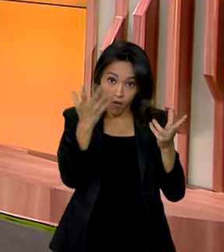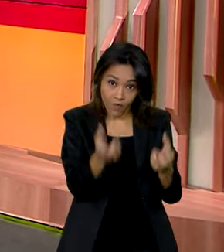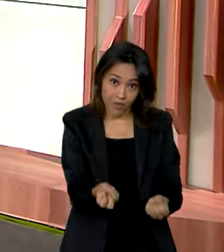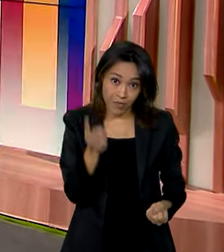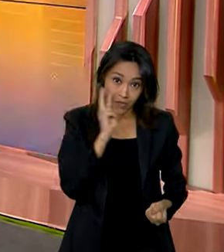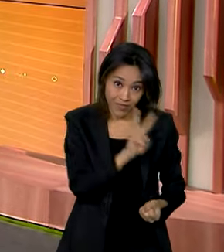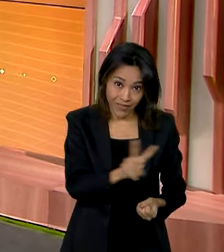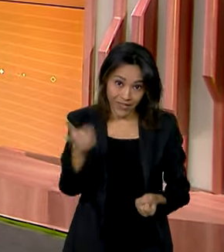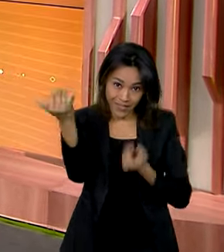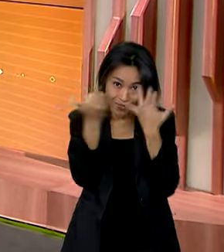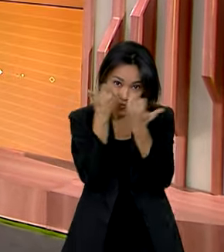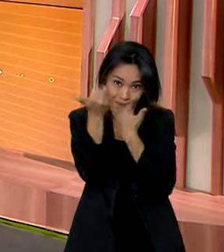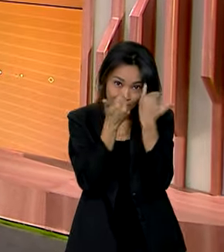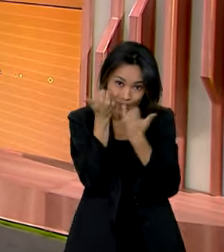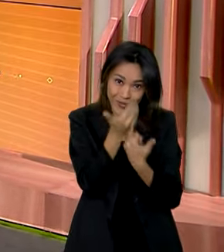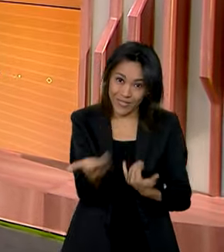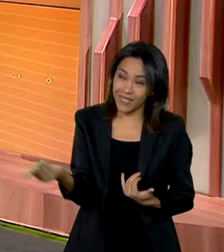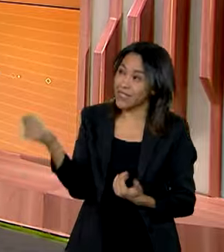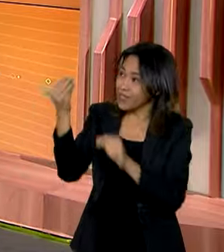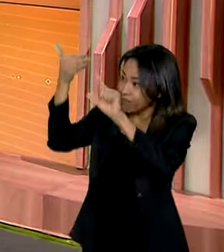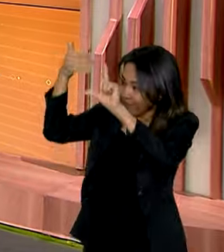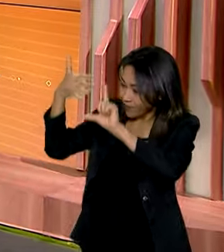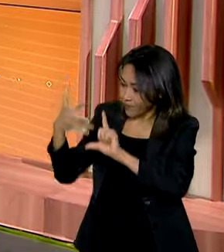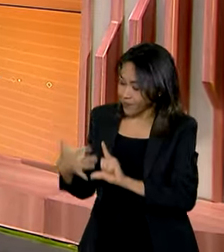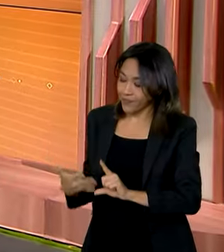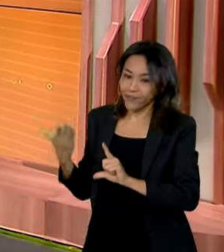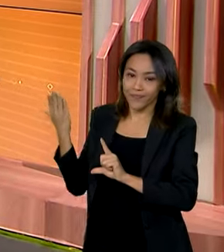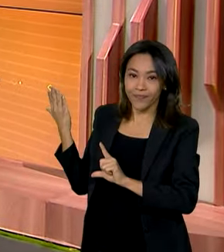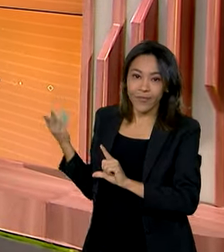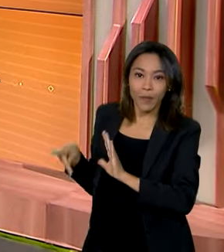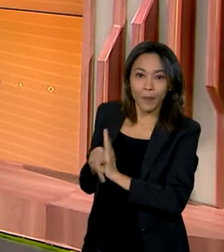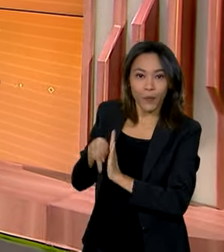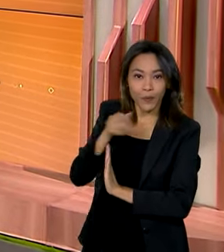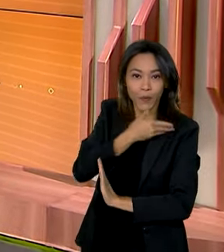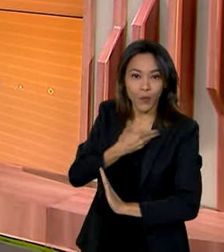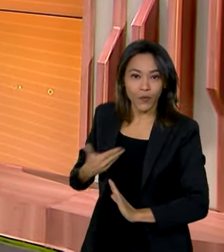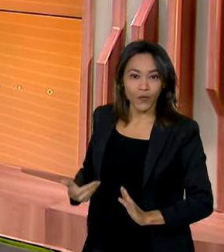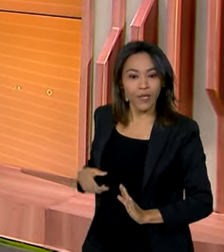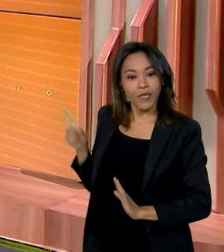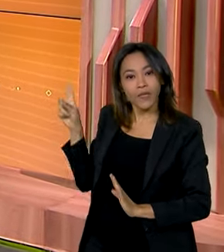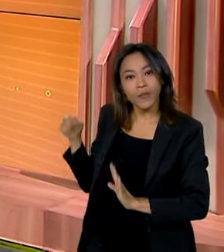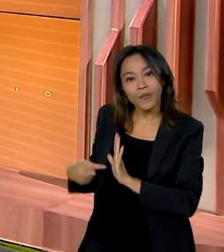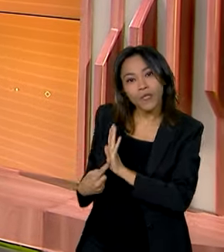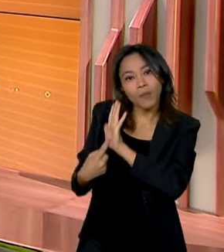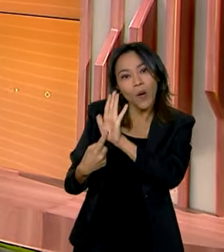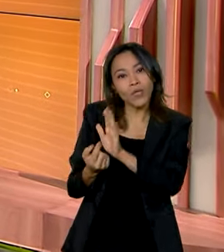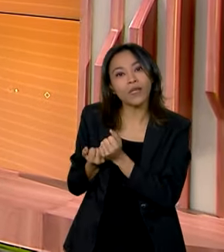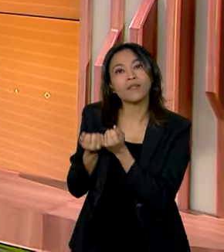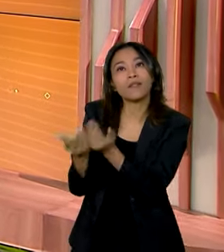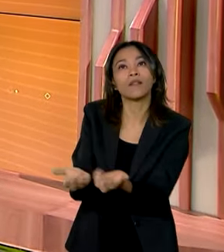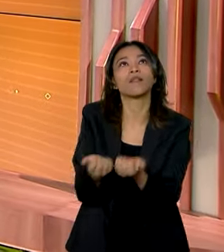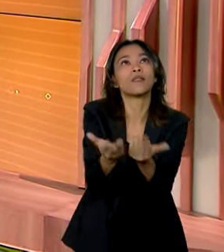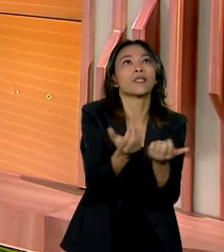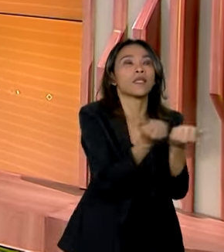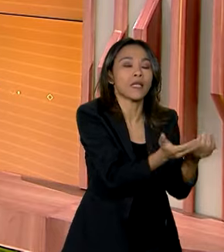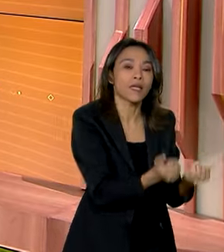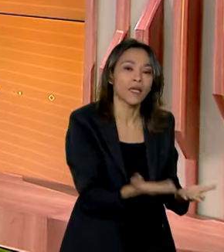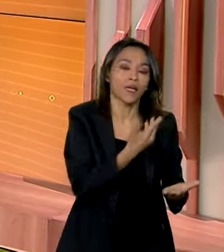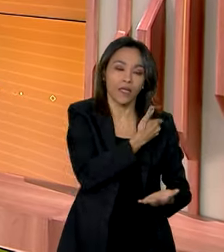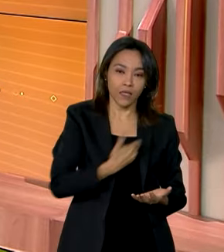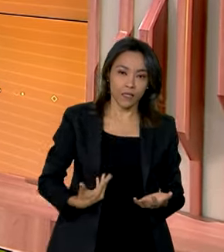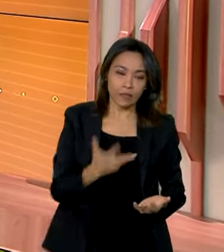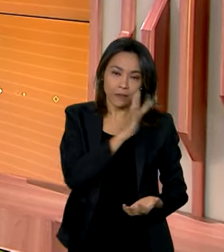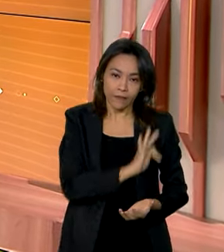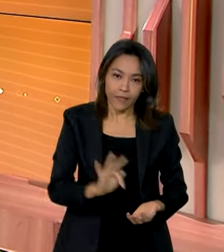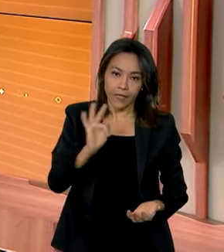nos dados disponíveis no Comunica.br, esta plataforma que mostra com transparência as entregas do governo federal. Você vê aqui com